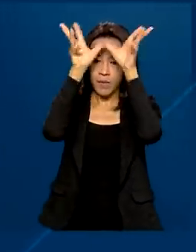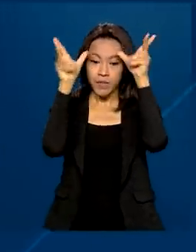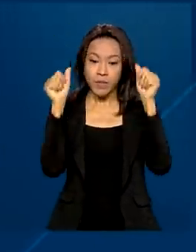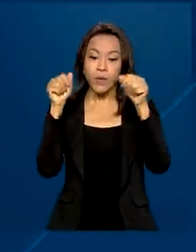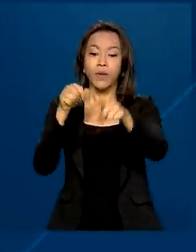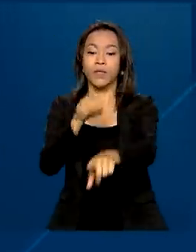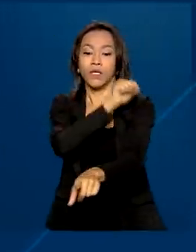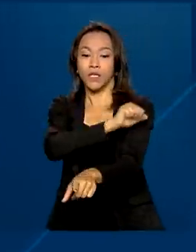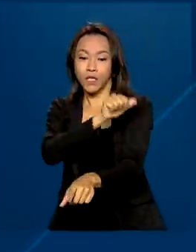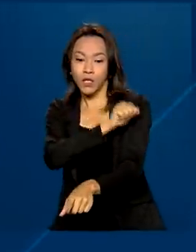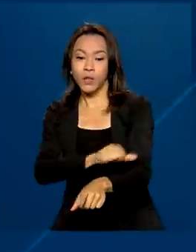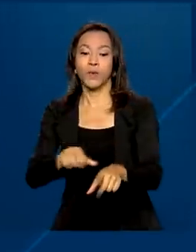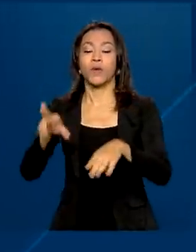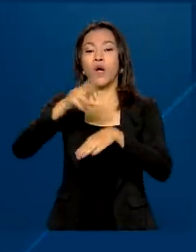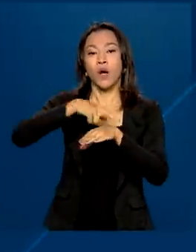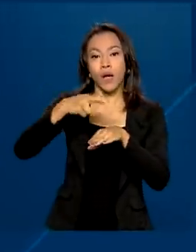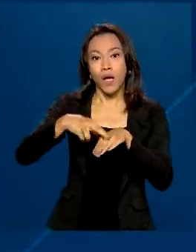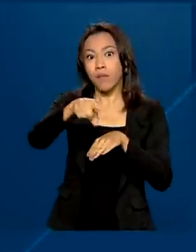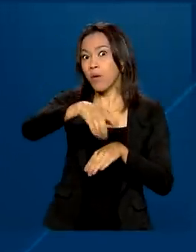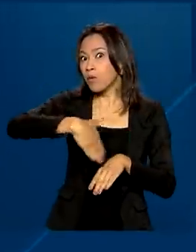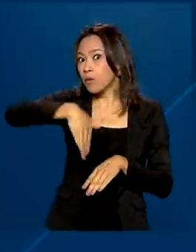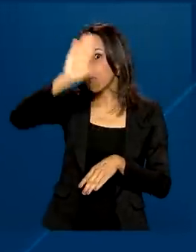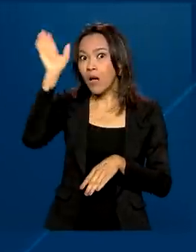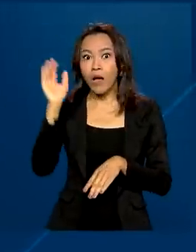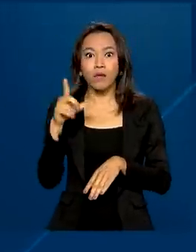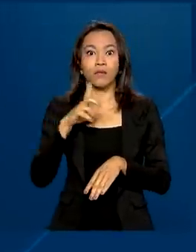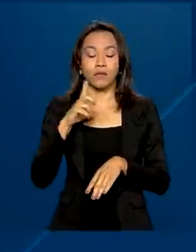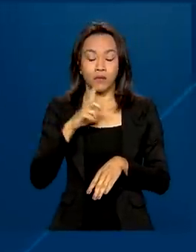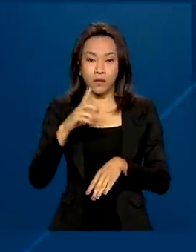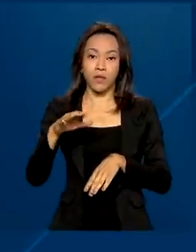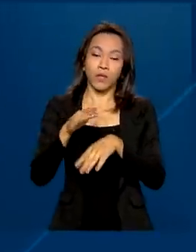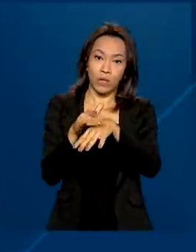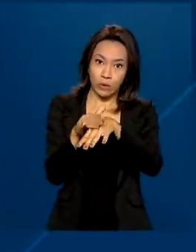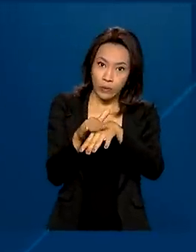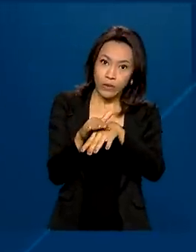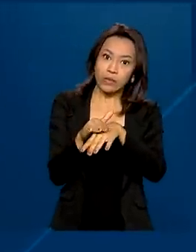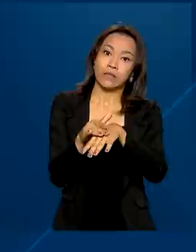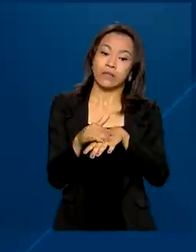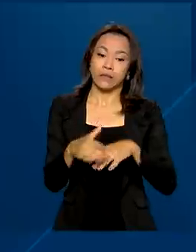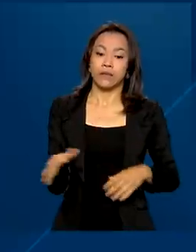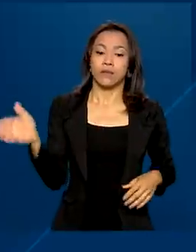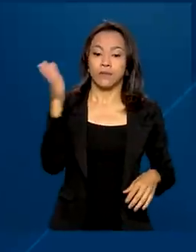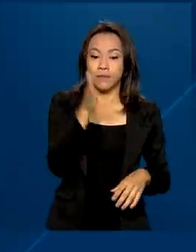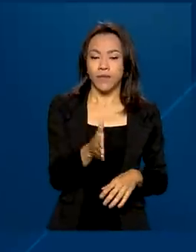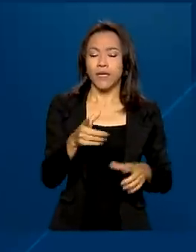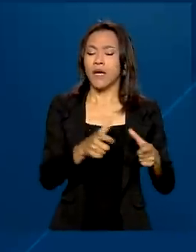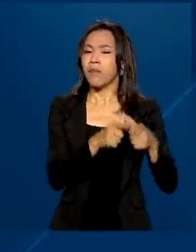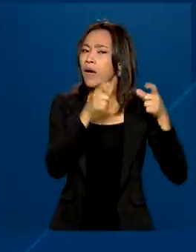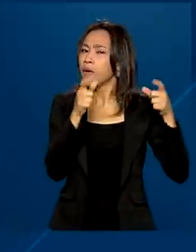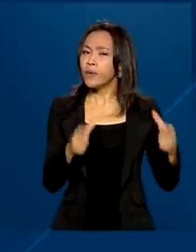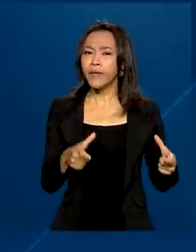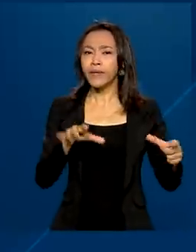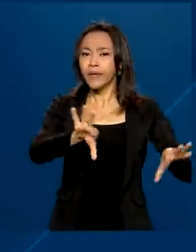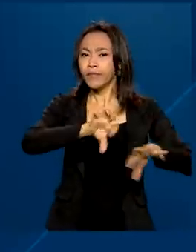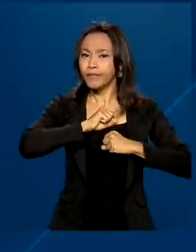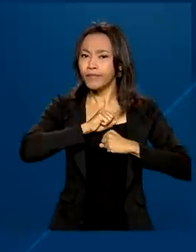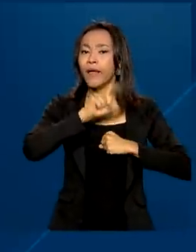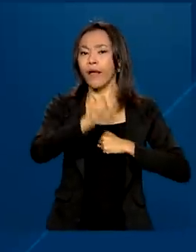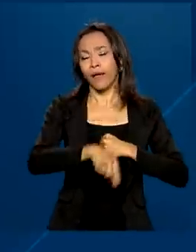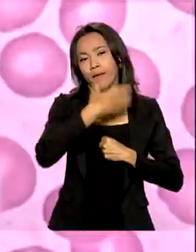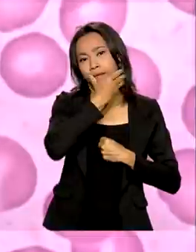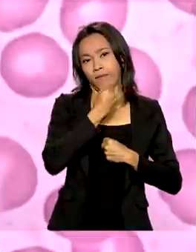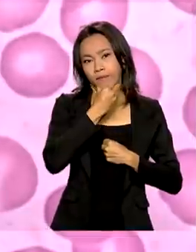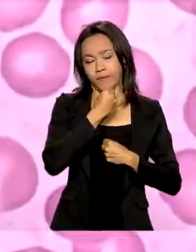Janeiro e Roraima apresentam os maiores coeficientes de incidência da doença. E a maior parte dos infectados são